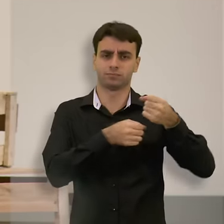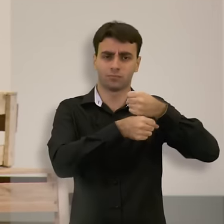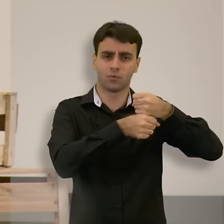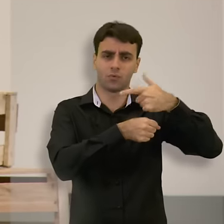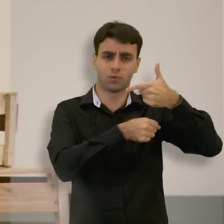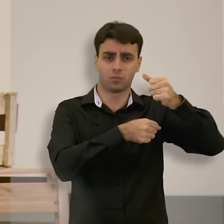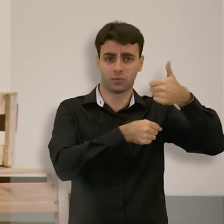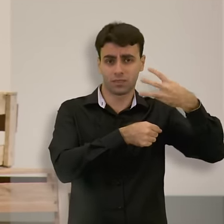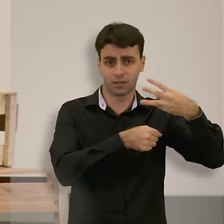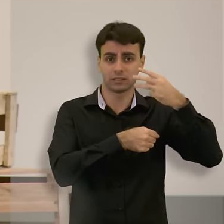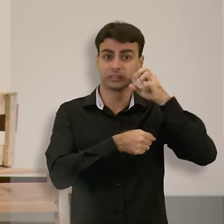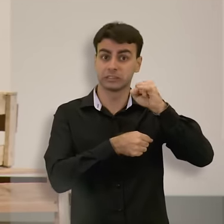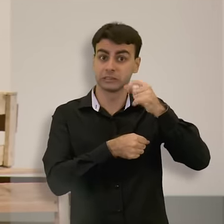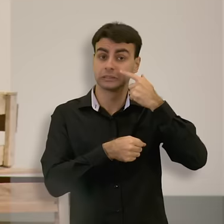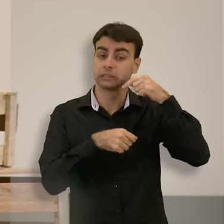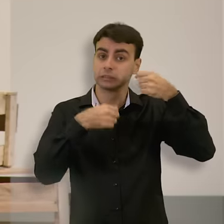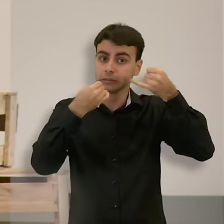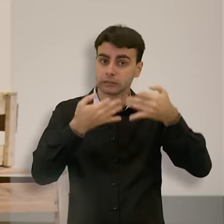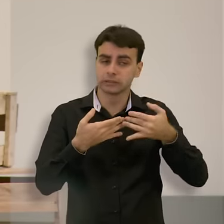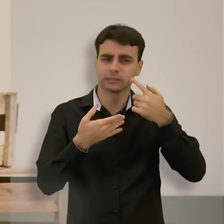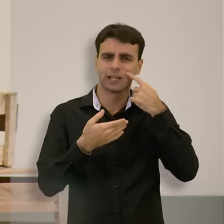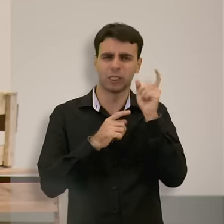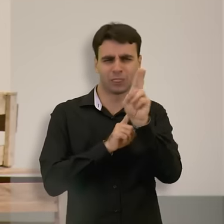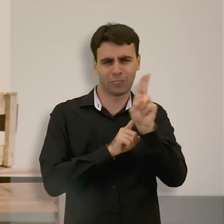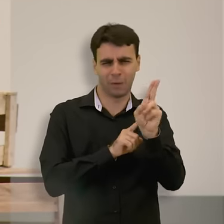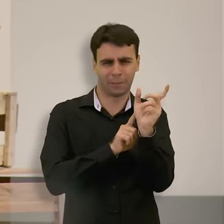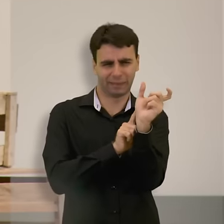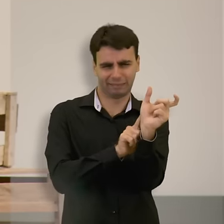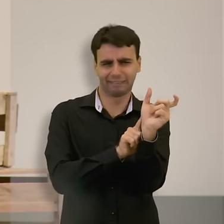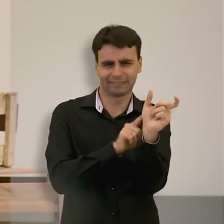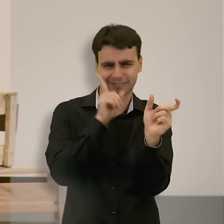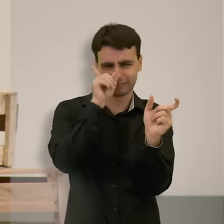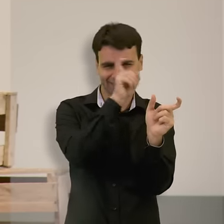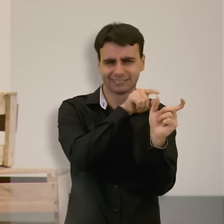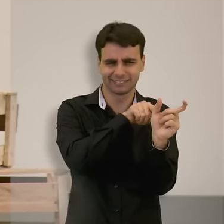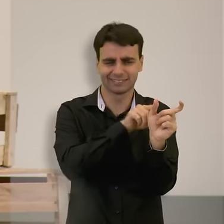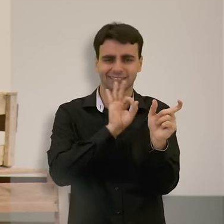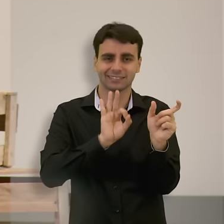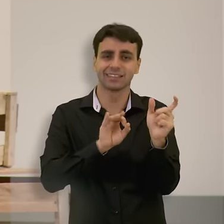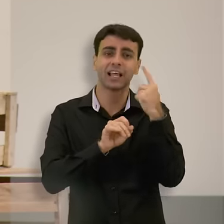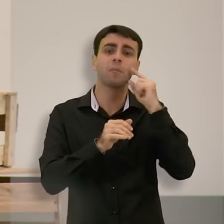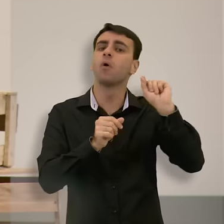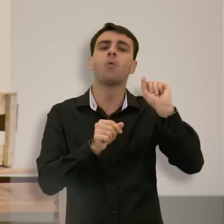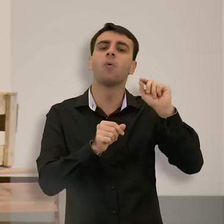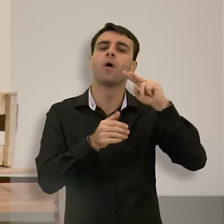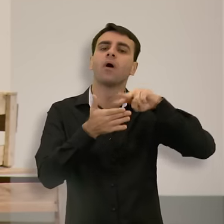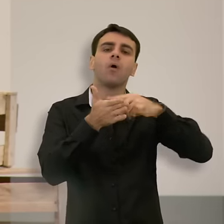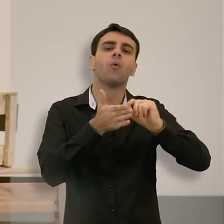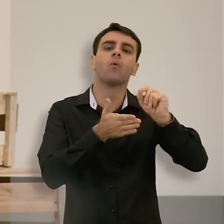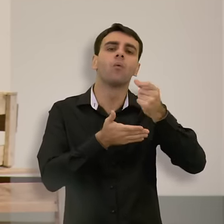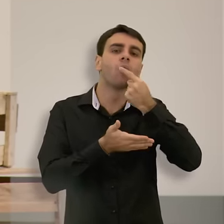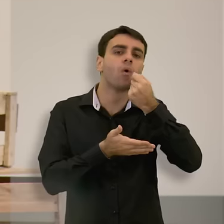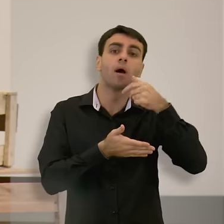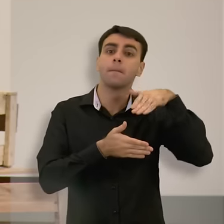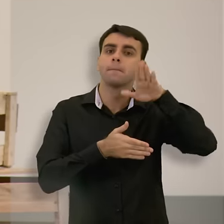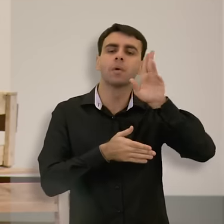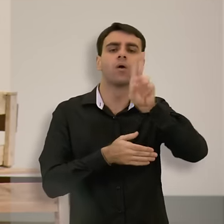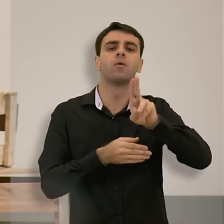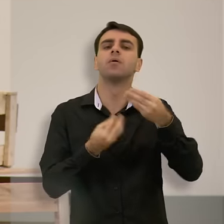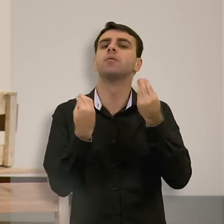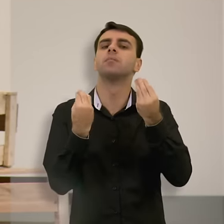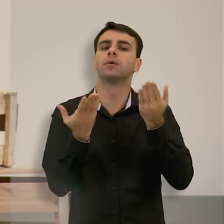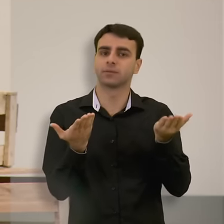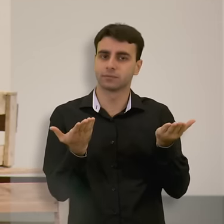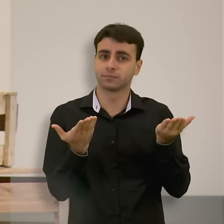Talvez vocês não, se eu falar clonazepam, fica mais difícil saber o que é, mas é o ansiolítico que hoje as pessoas mais usam